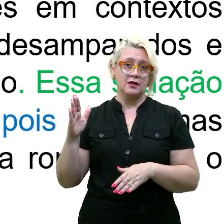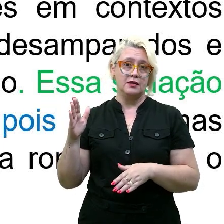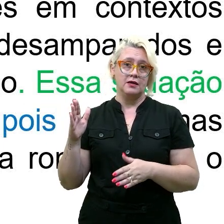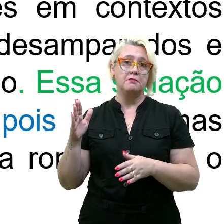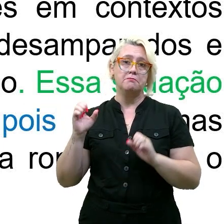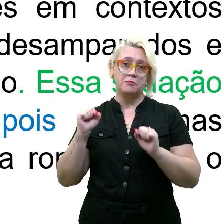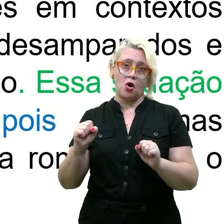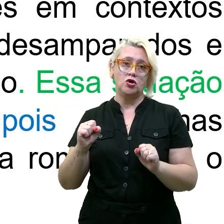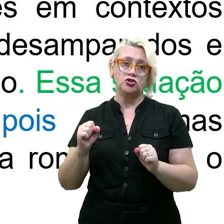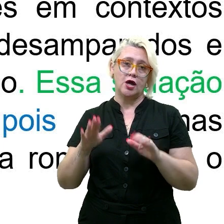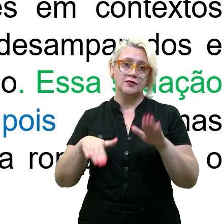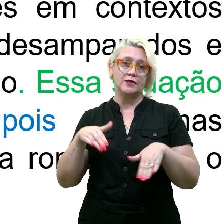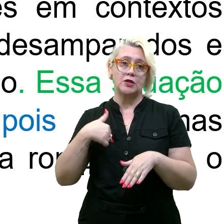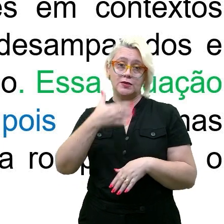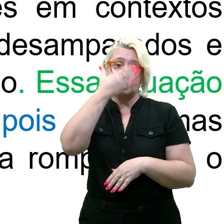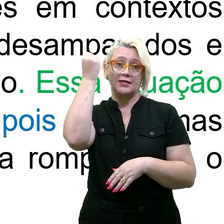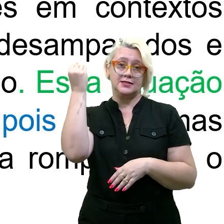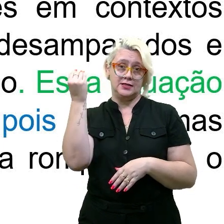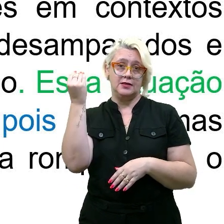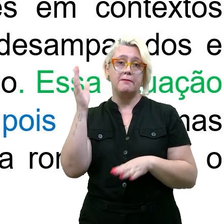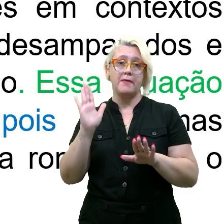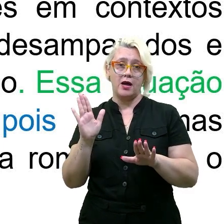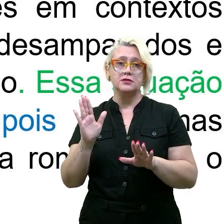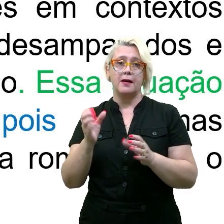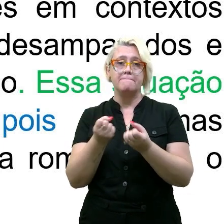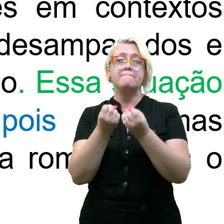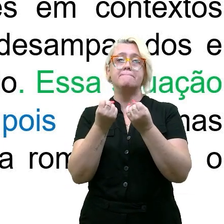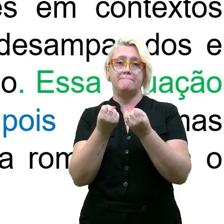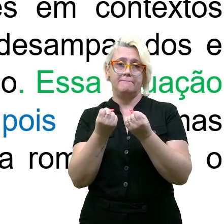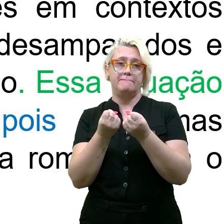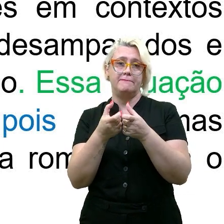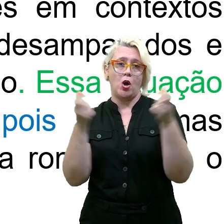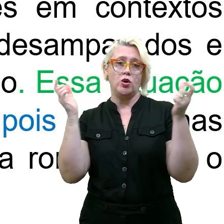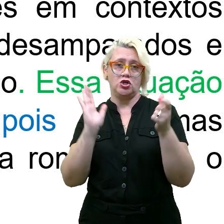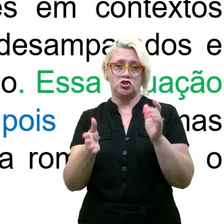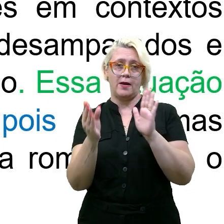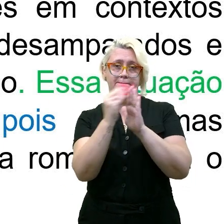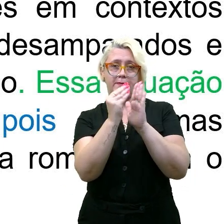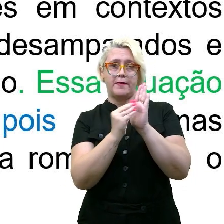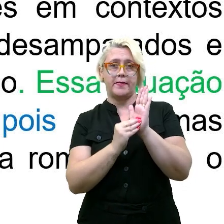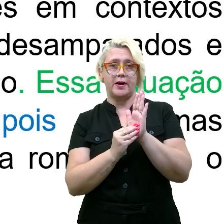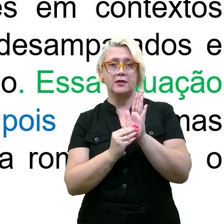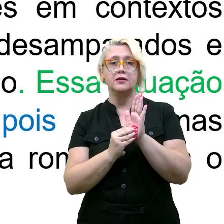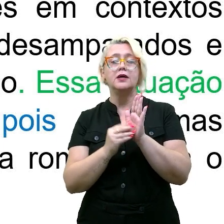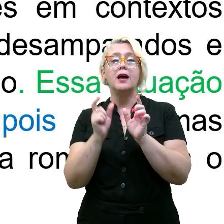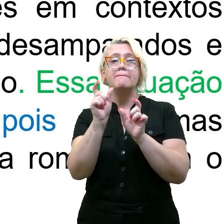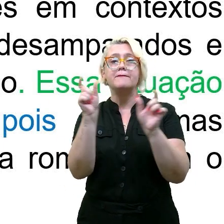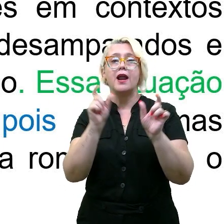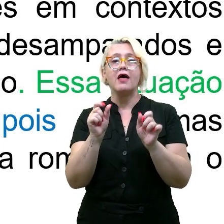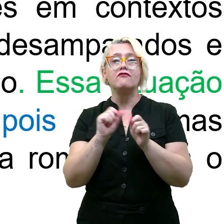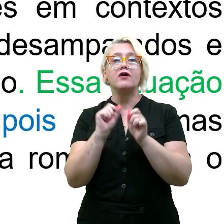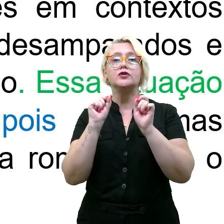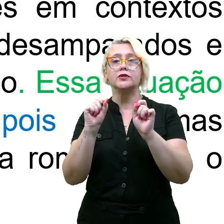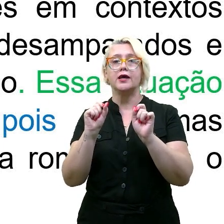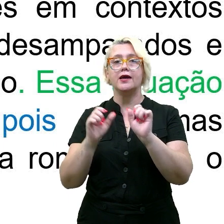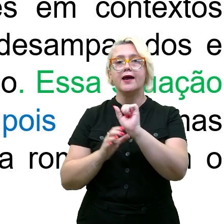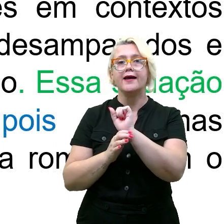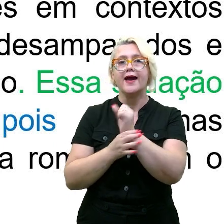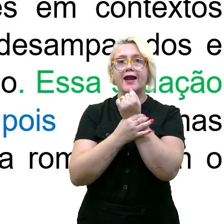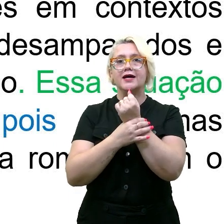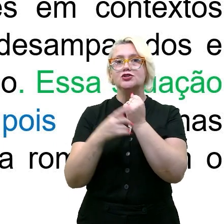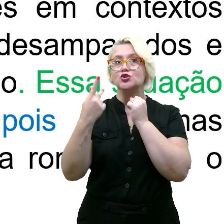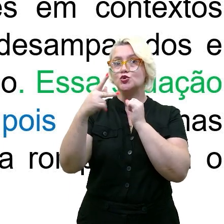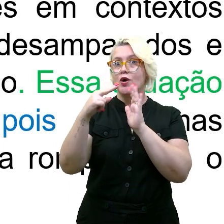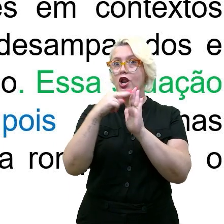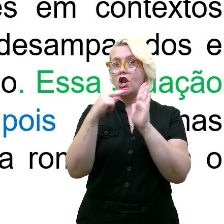marcado, mas olha como são muitos dentro do parágrafo. Você sabe o que essas palavrinhas fazem? Elas garantem a sua